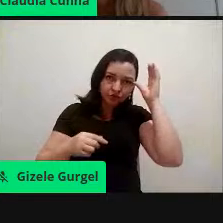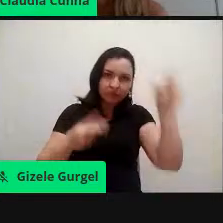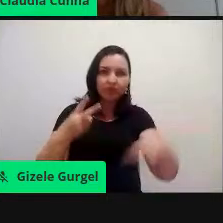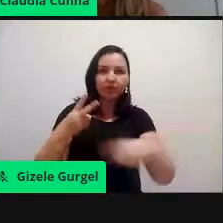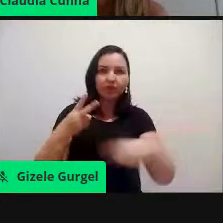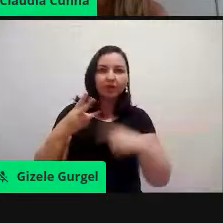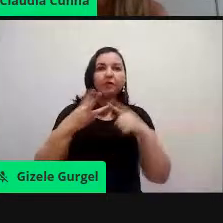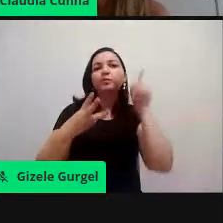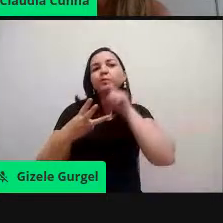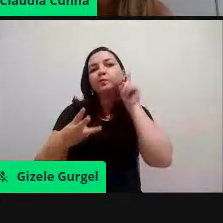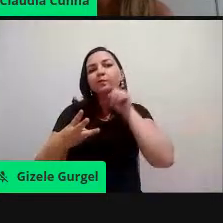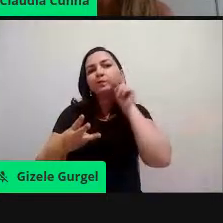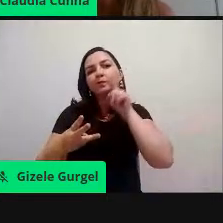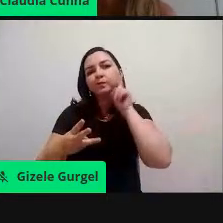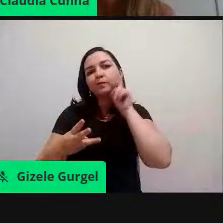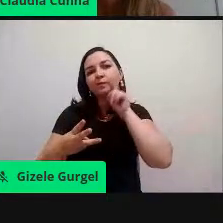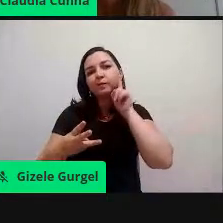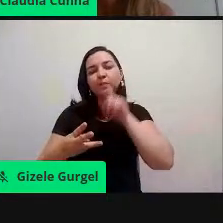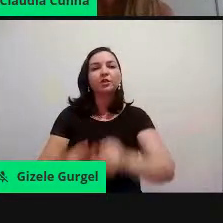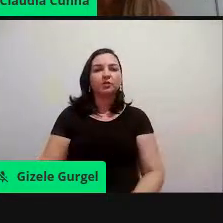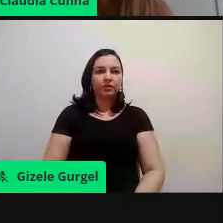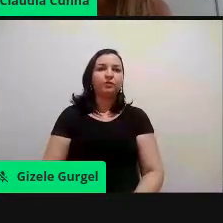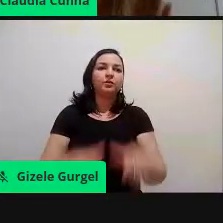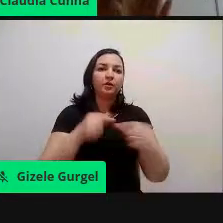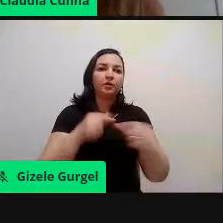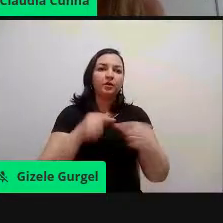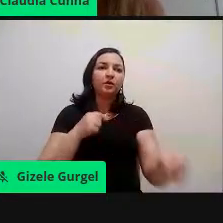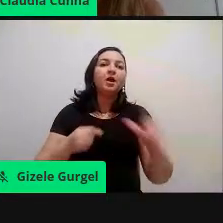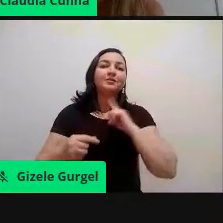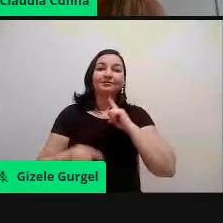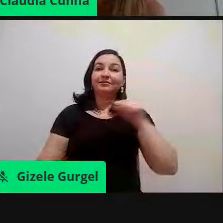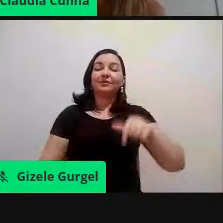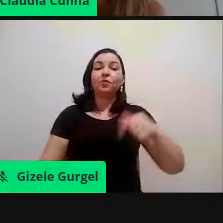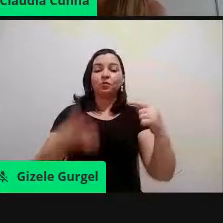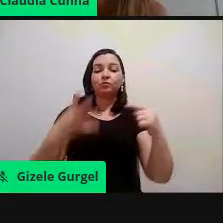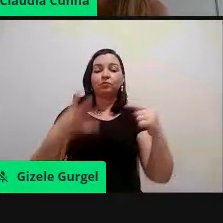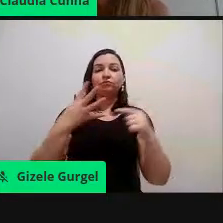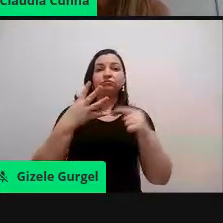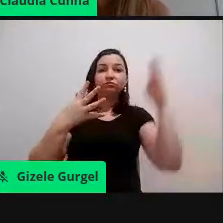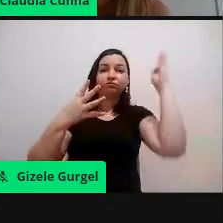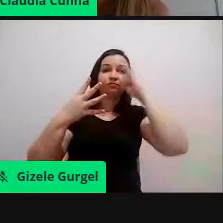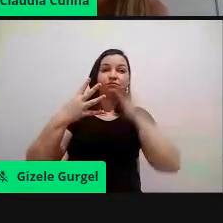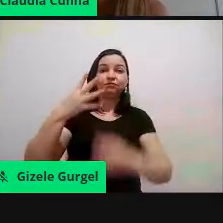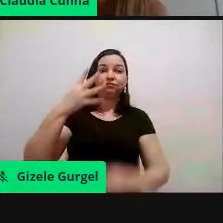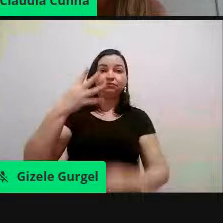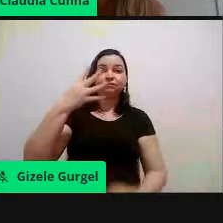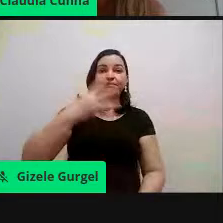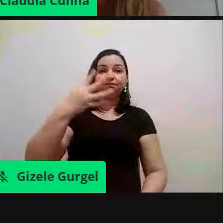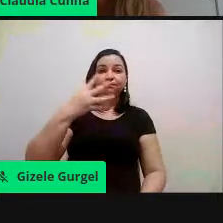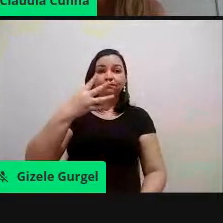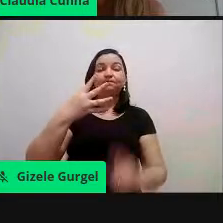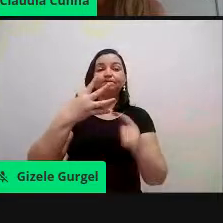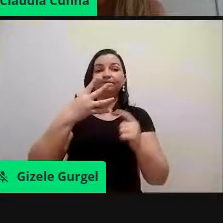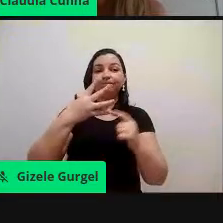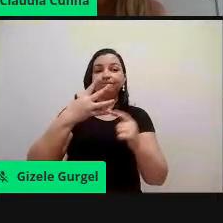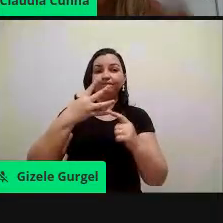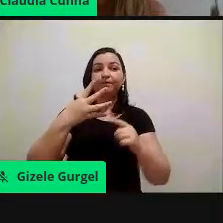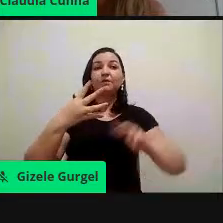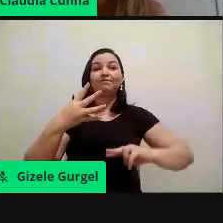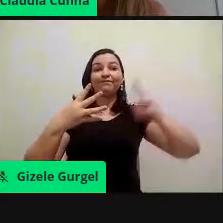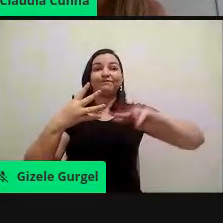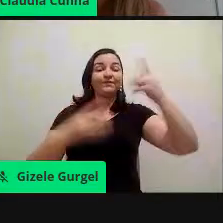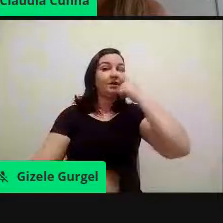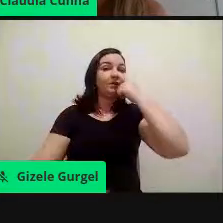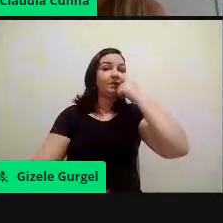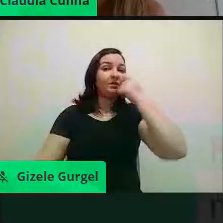maiores poluidores, né, o Brasil está no quarto, na quarta posição, do maior